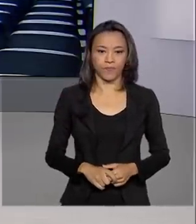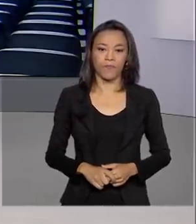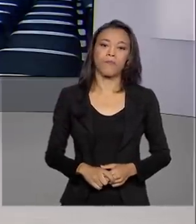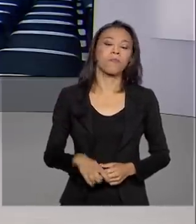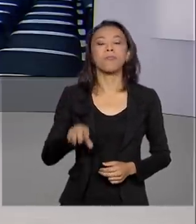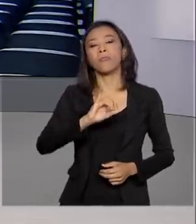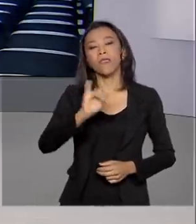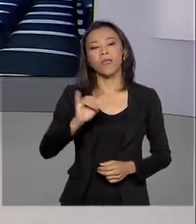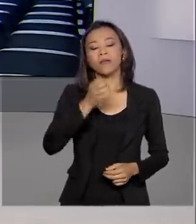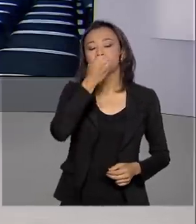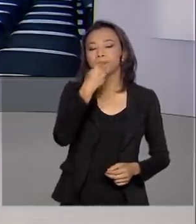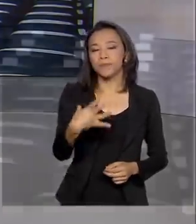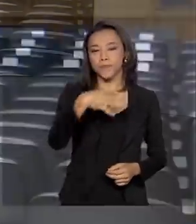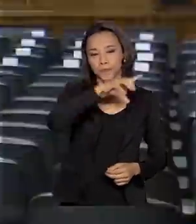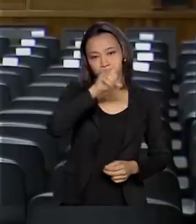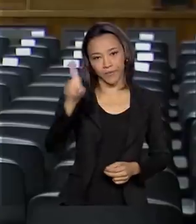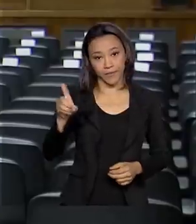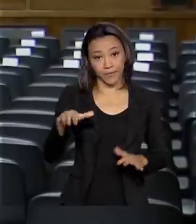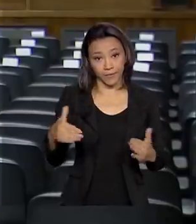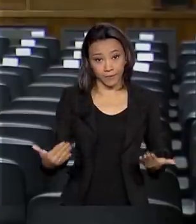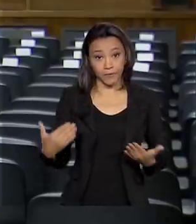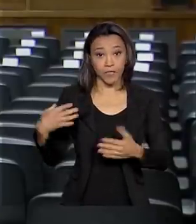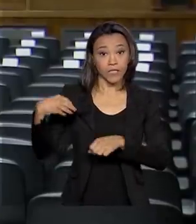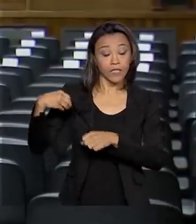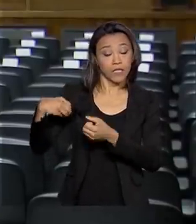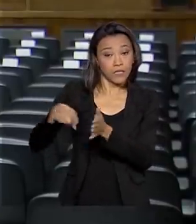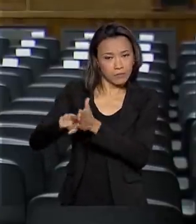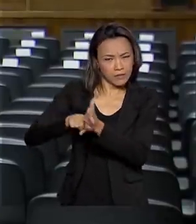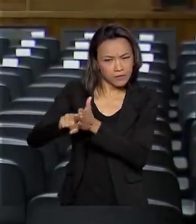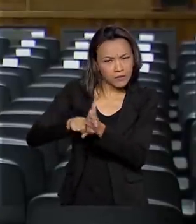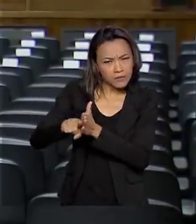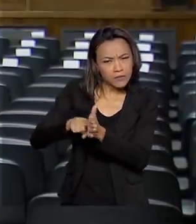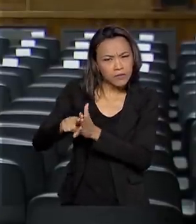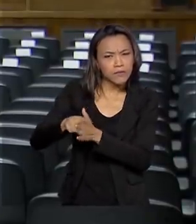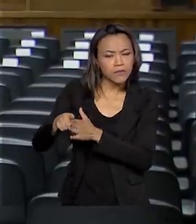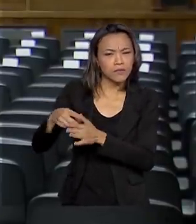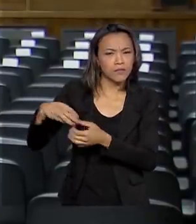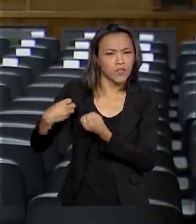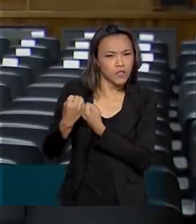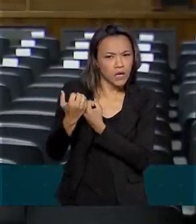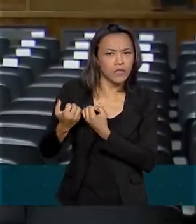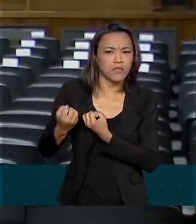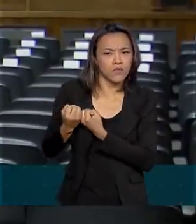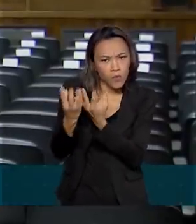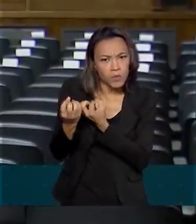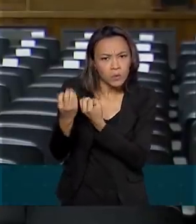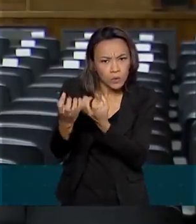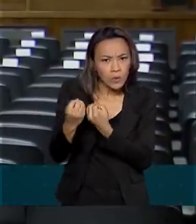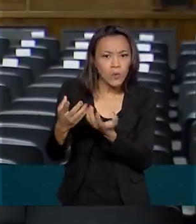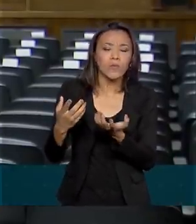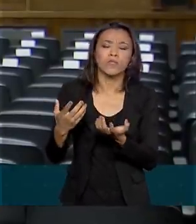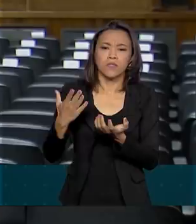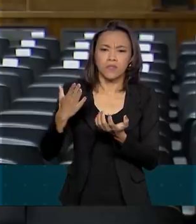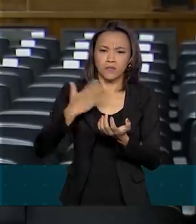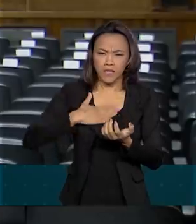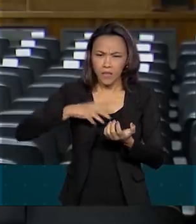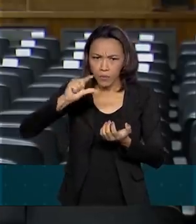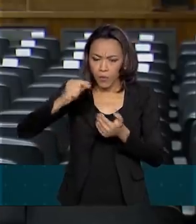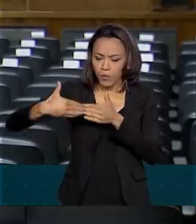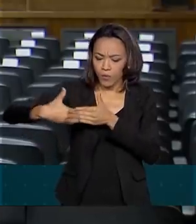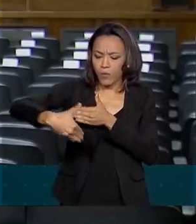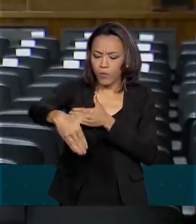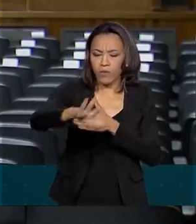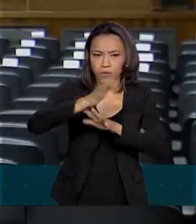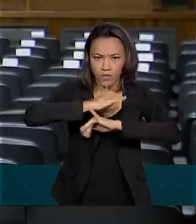Oi Renata, bom dia. Então, dados preliminares dessa publicação que vai ser lançada daqui a pouco aqui no